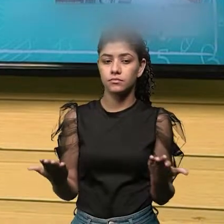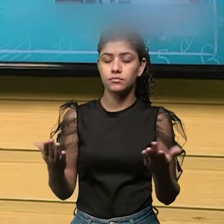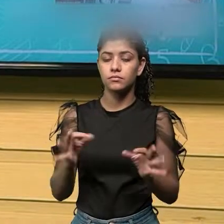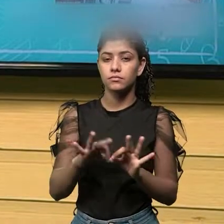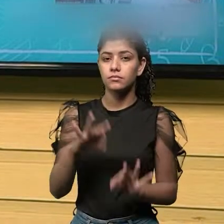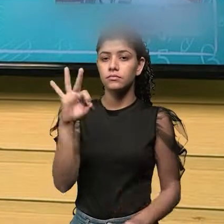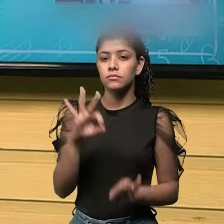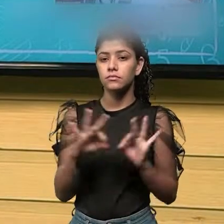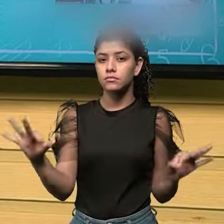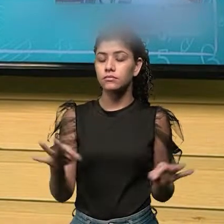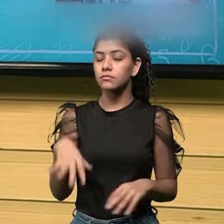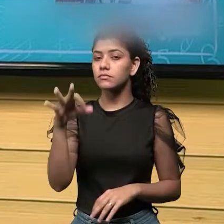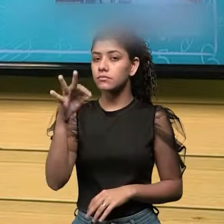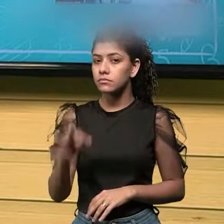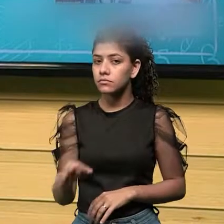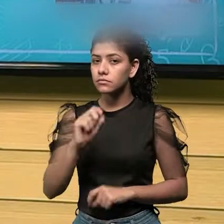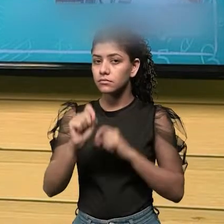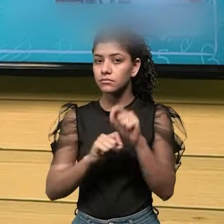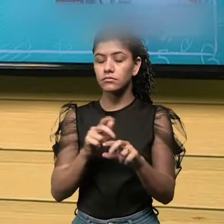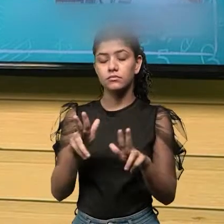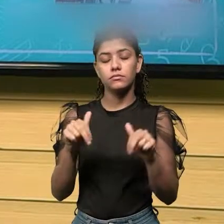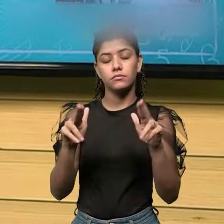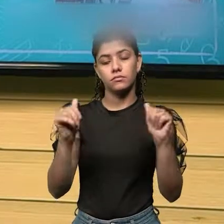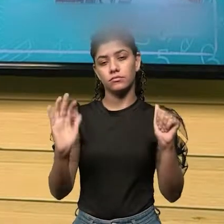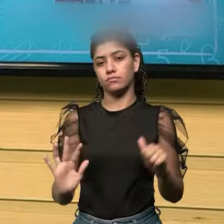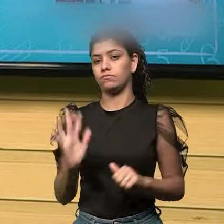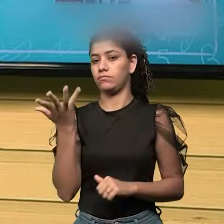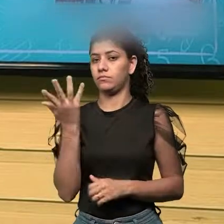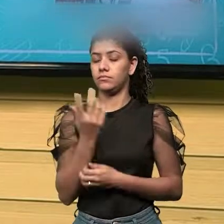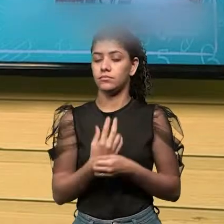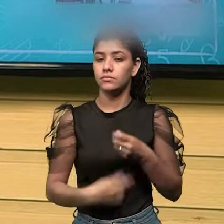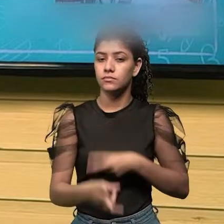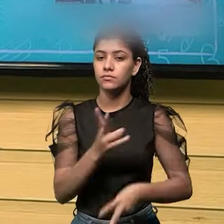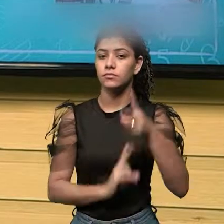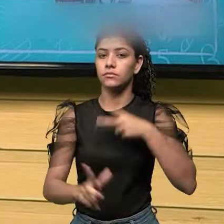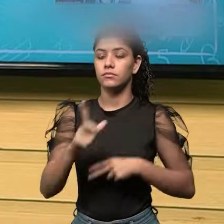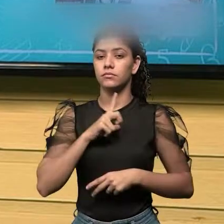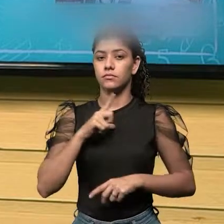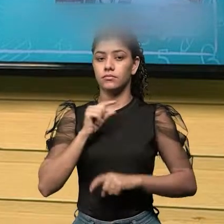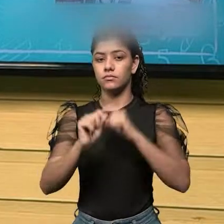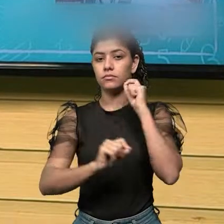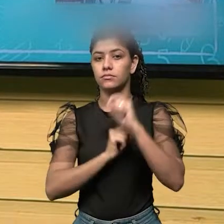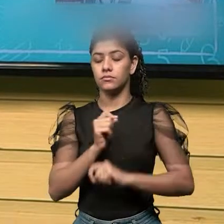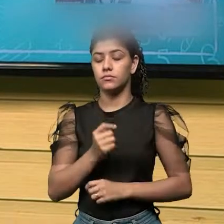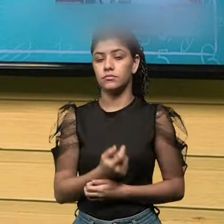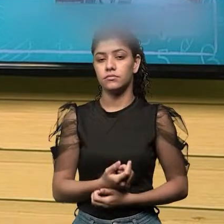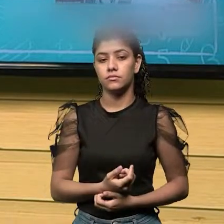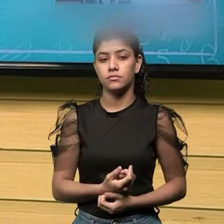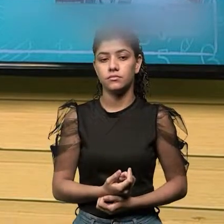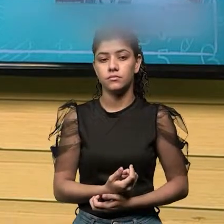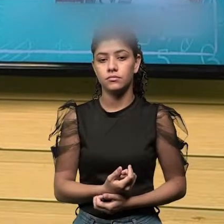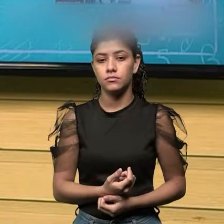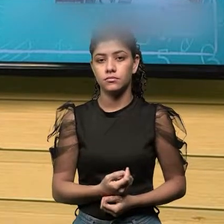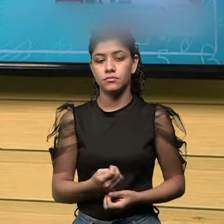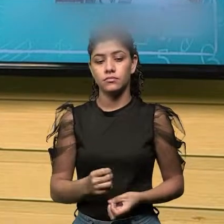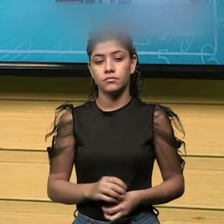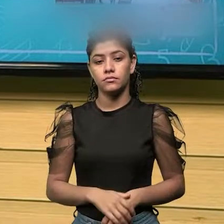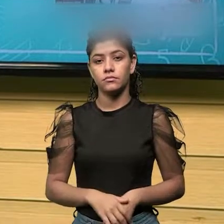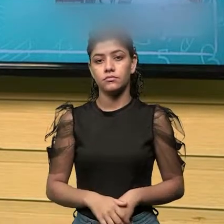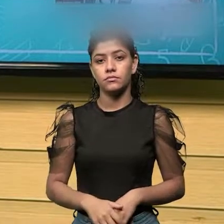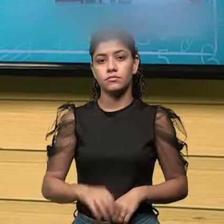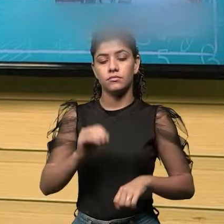exata, ela nunca vai ocorrer. Sempre vai ter, mesmo que um décimo, um